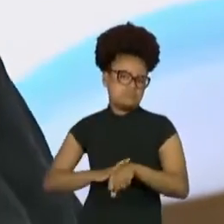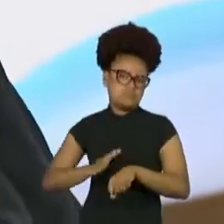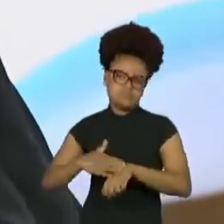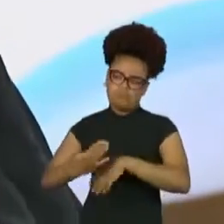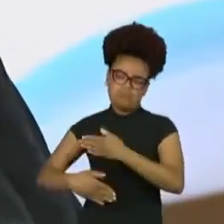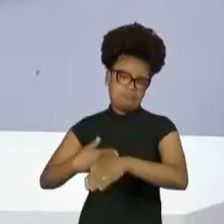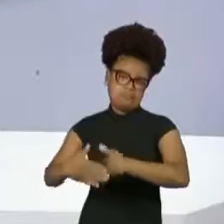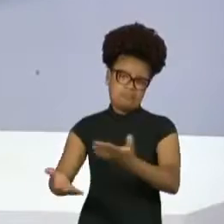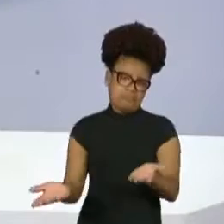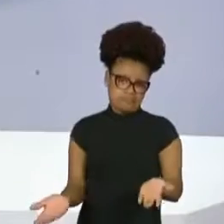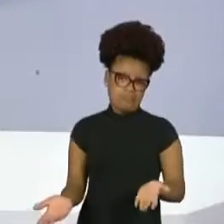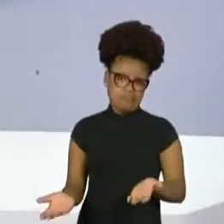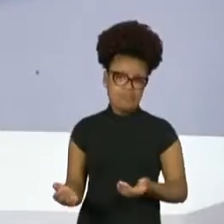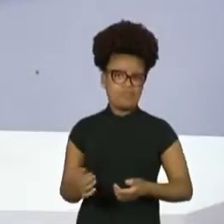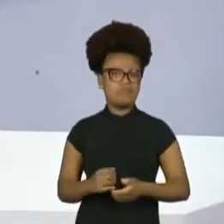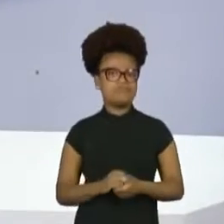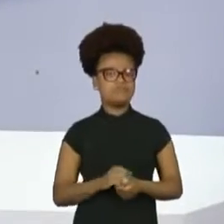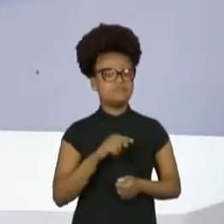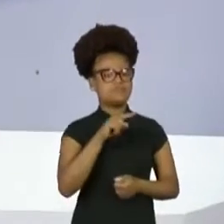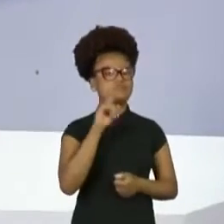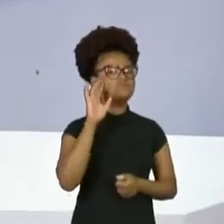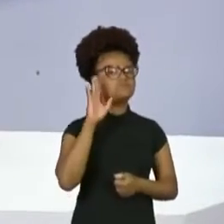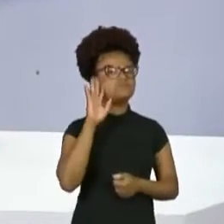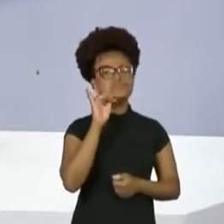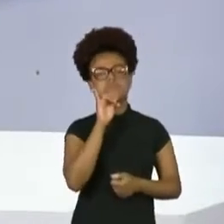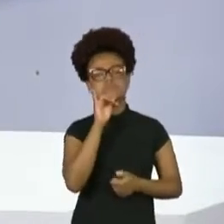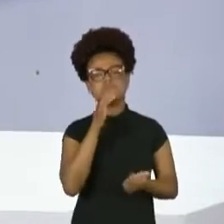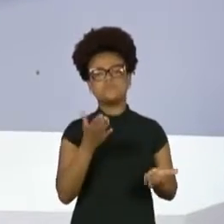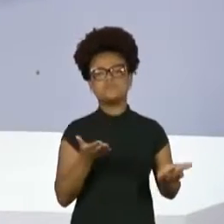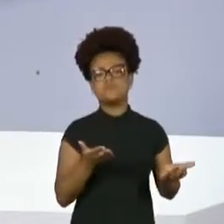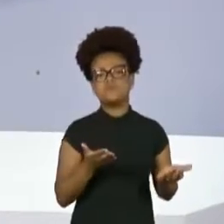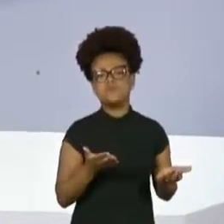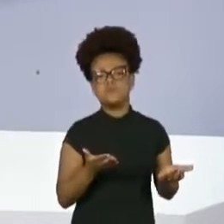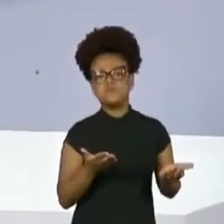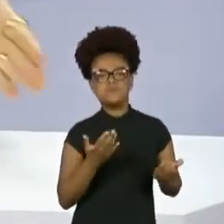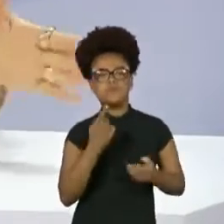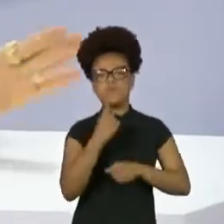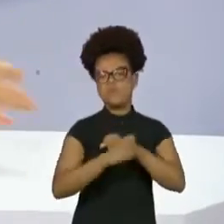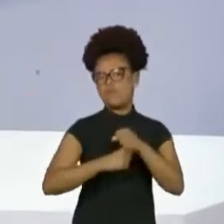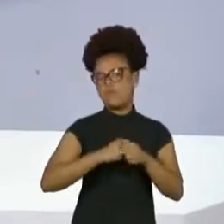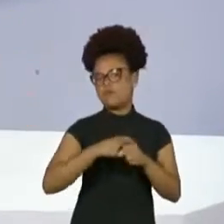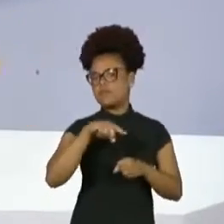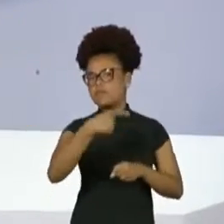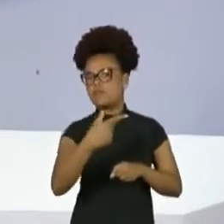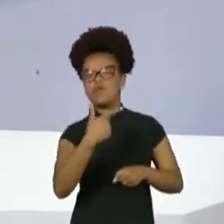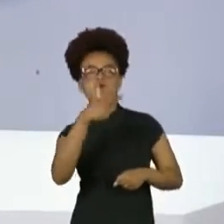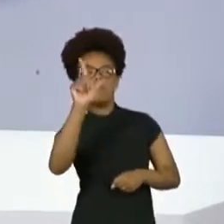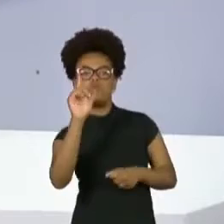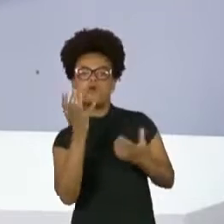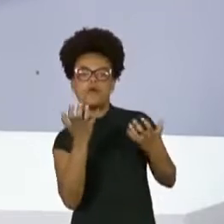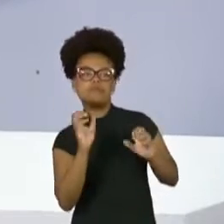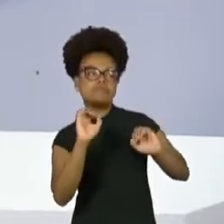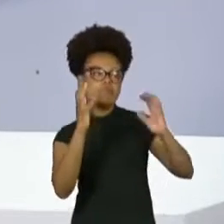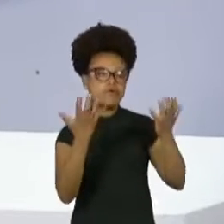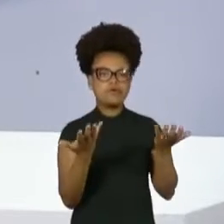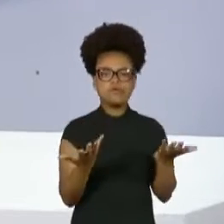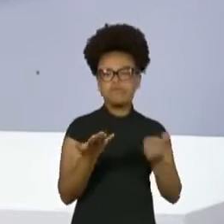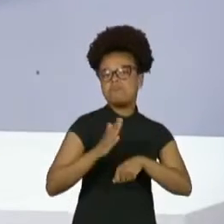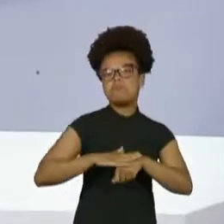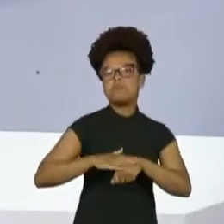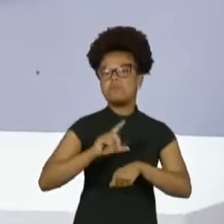Mas você se imagina, o que eu quero estar fazendo? Eu quero estar fazendo outro show. Você está olhando esse show do Caetano agora, vamos por aí esse primeiro.